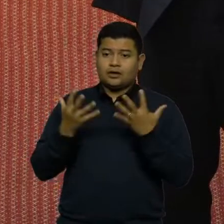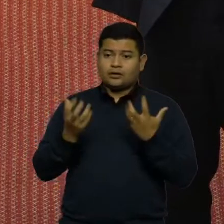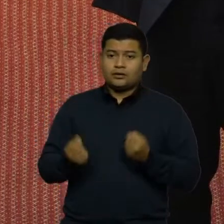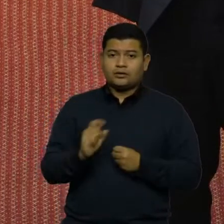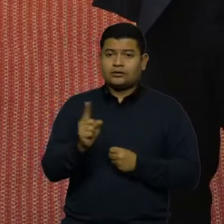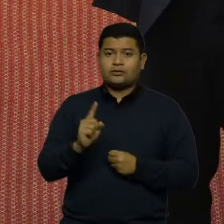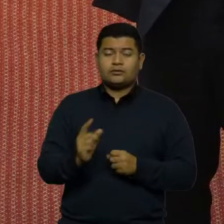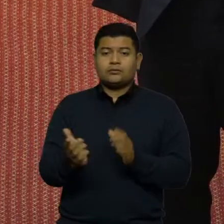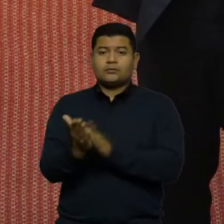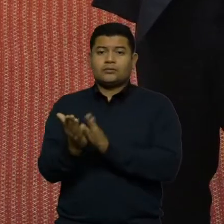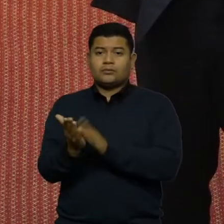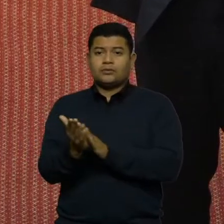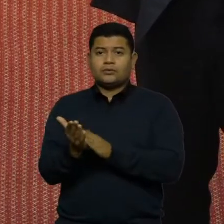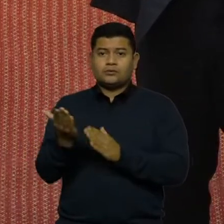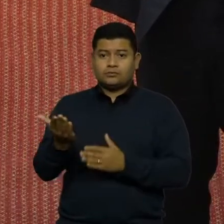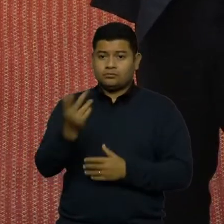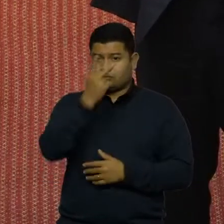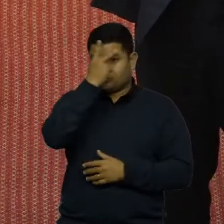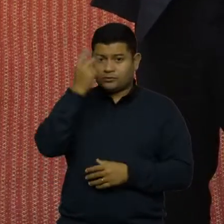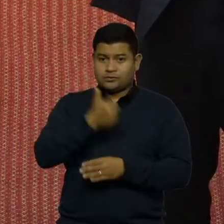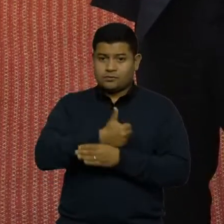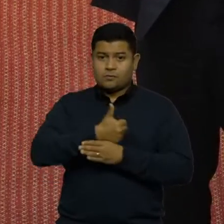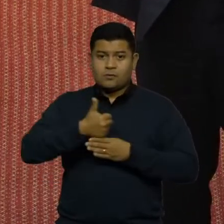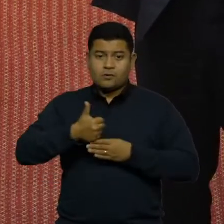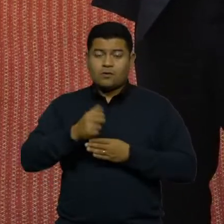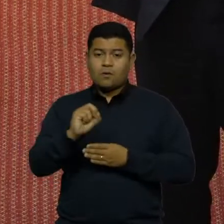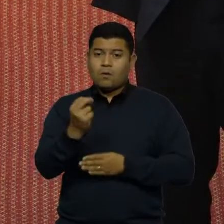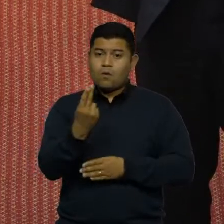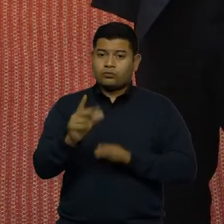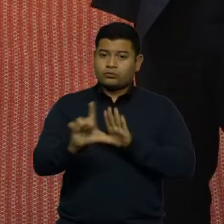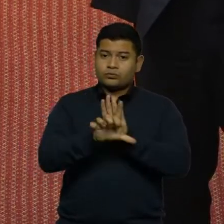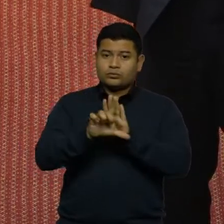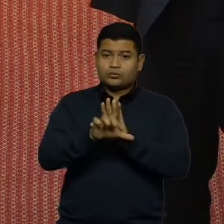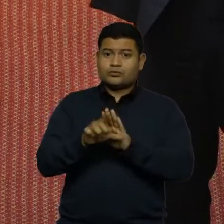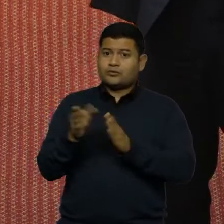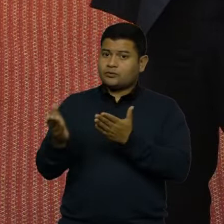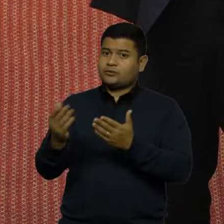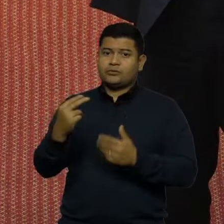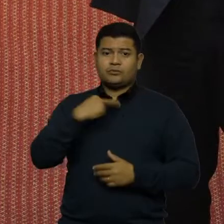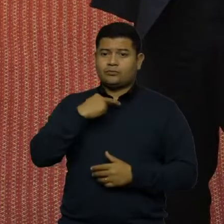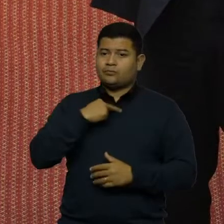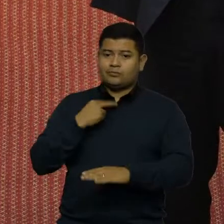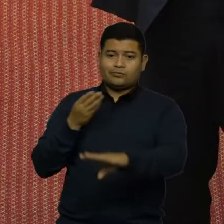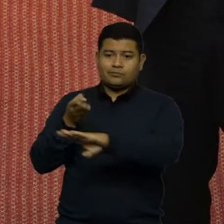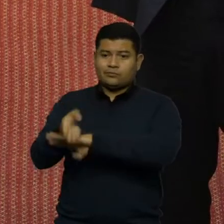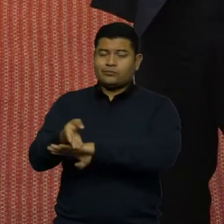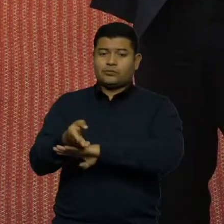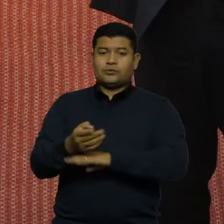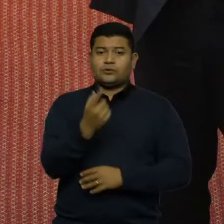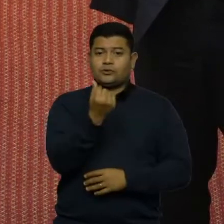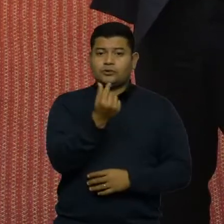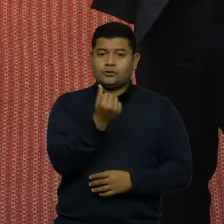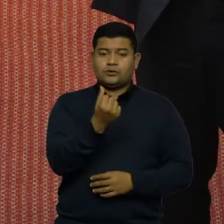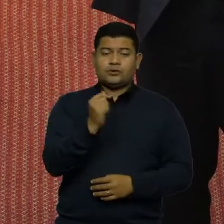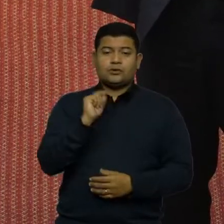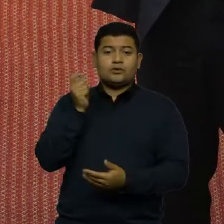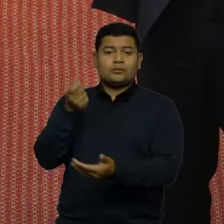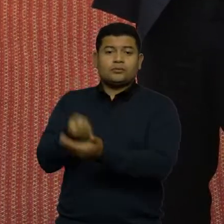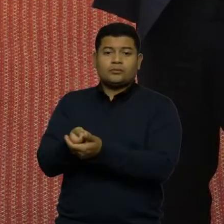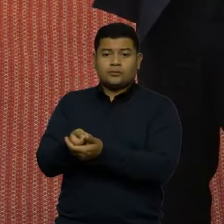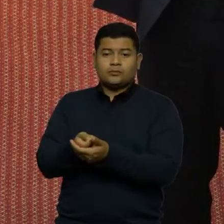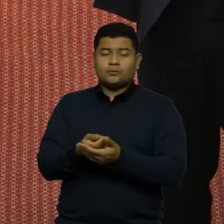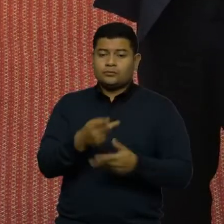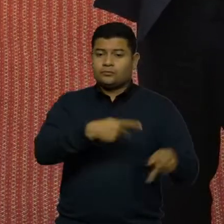Parabenizando para alguém que moral e legalmente não deveria estar ali. O dinheiro do contribuinte deveria ser utilizado para várias